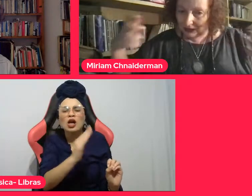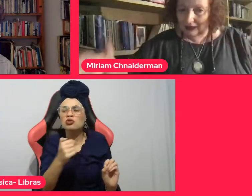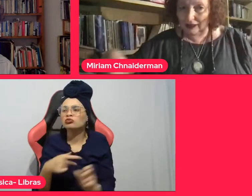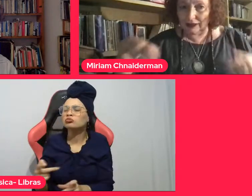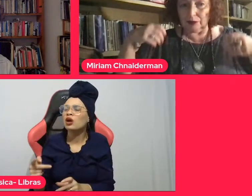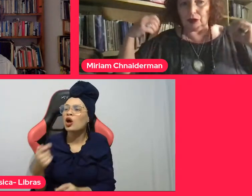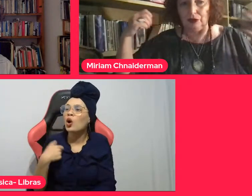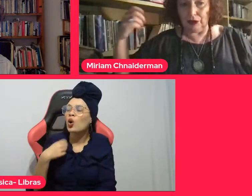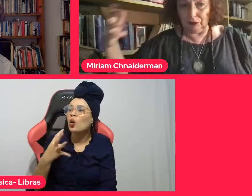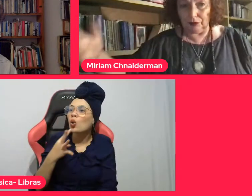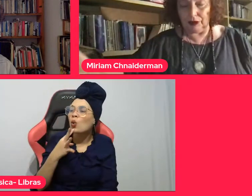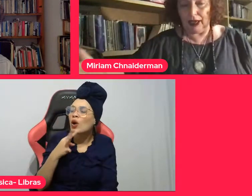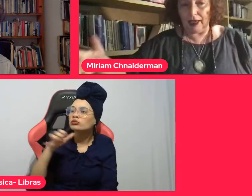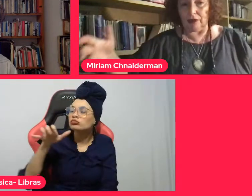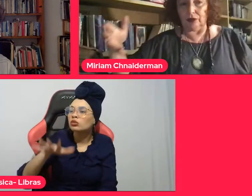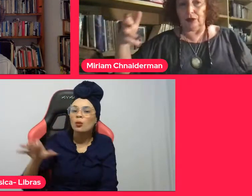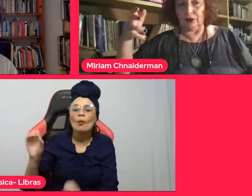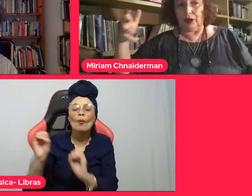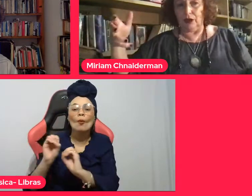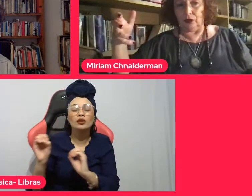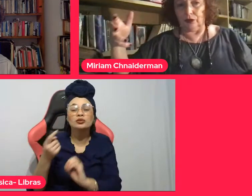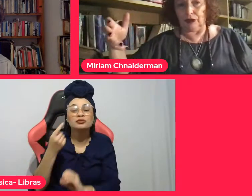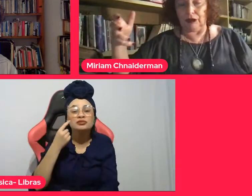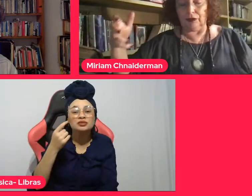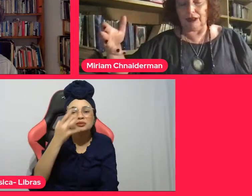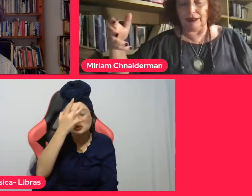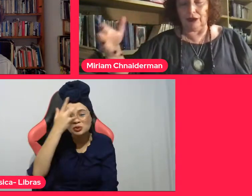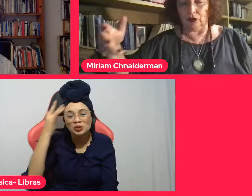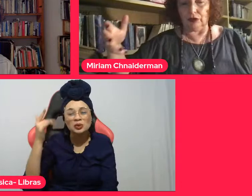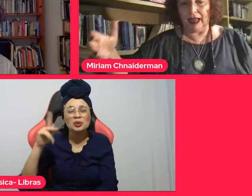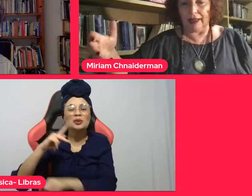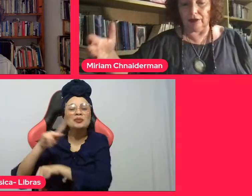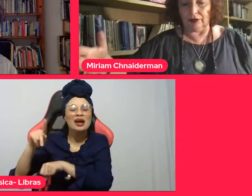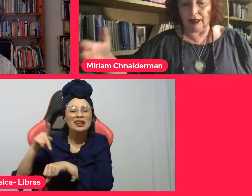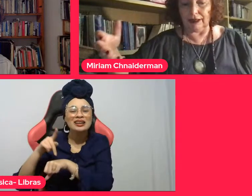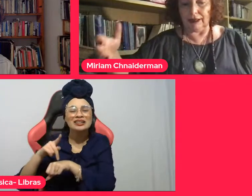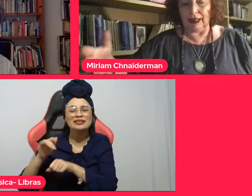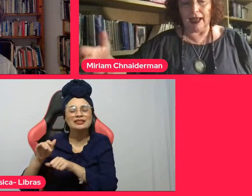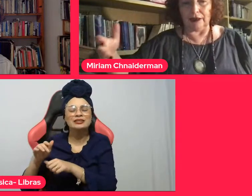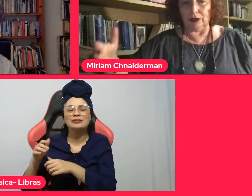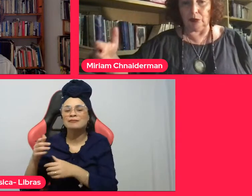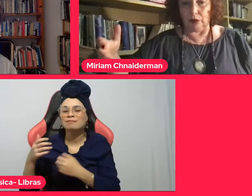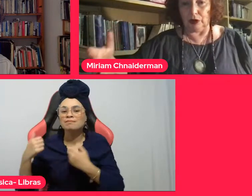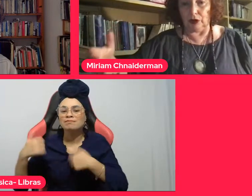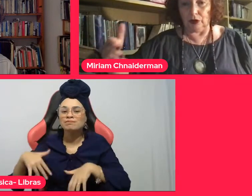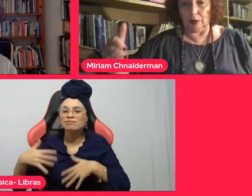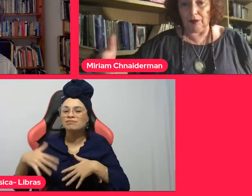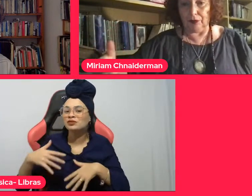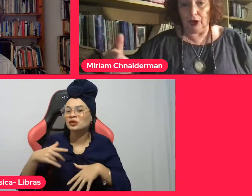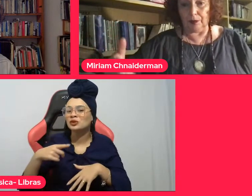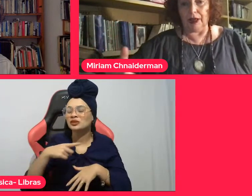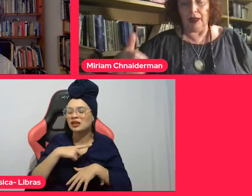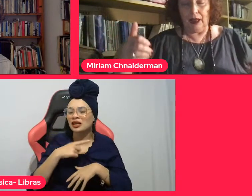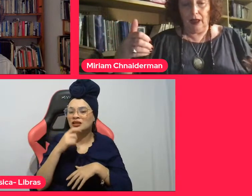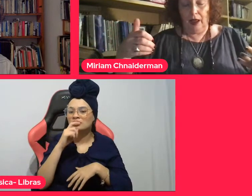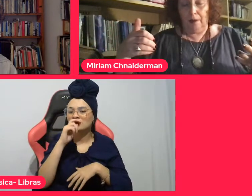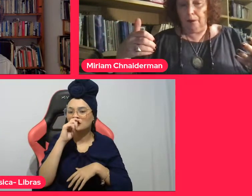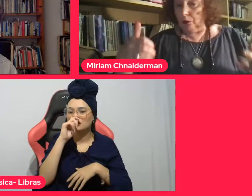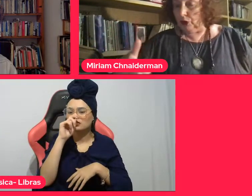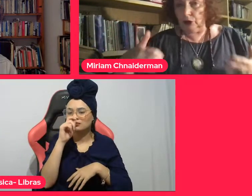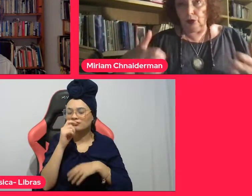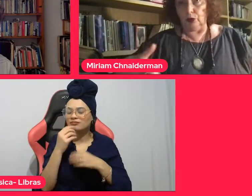imigrantes, muitos refugiados. Eu tive esse contato da cidade e do museu de uma forma